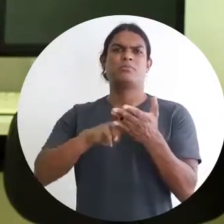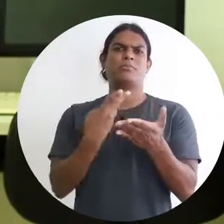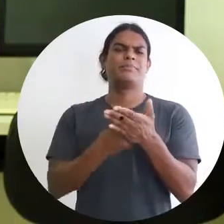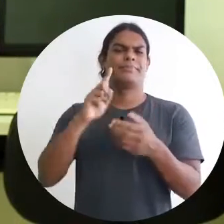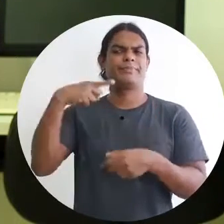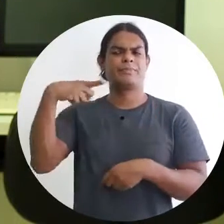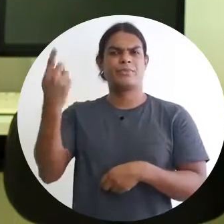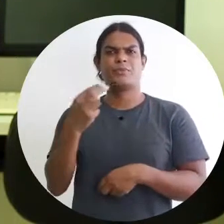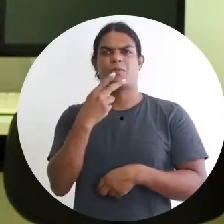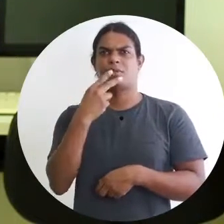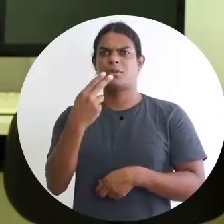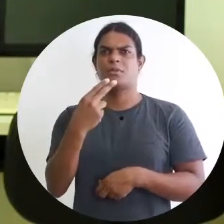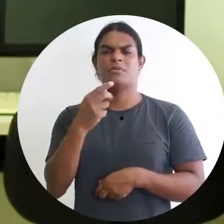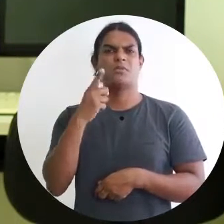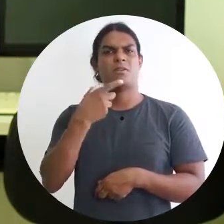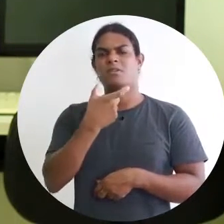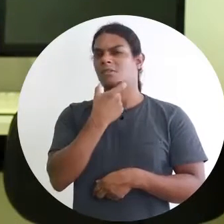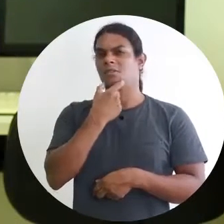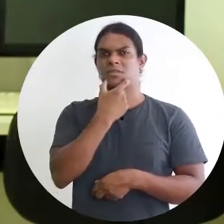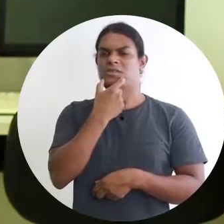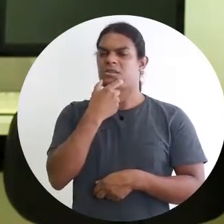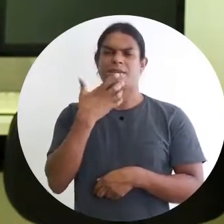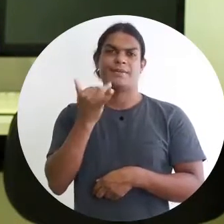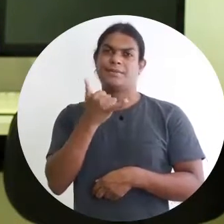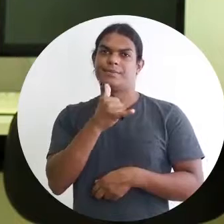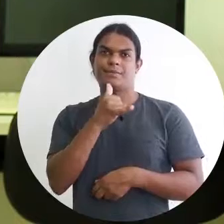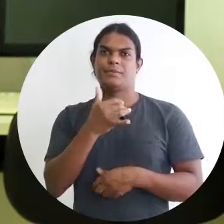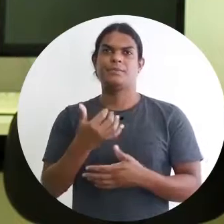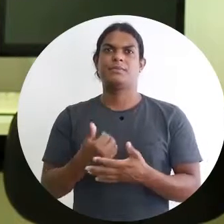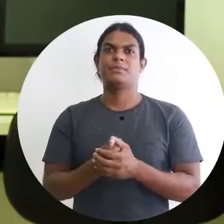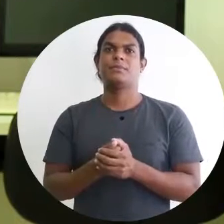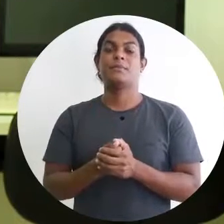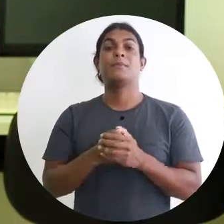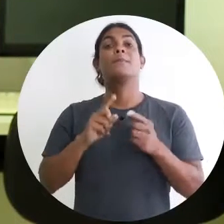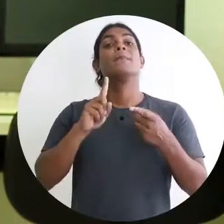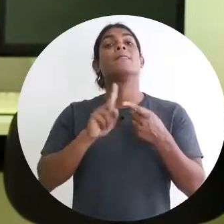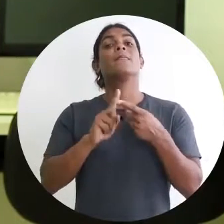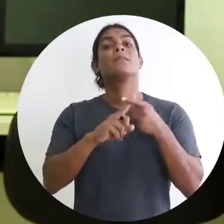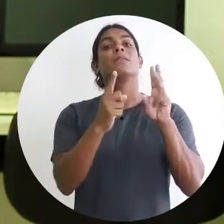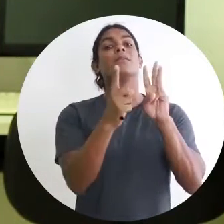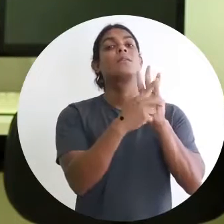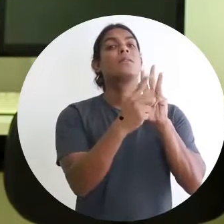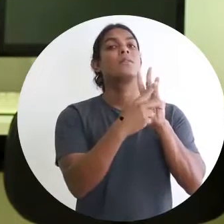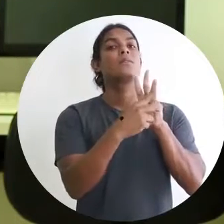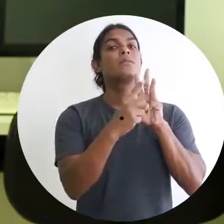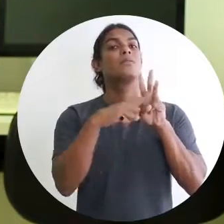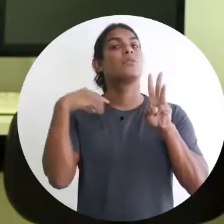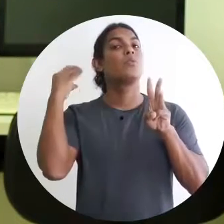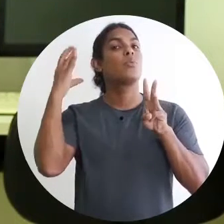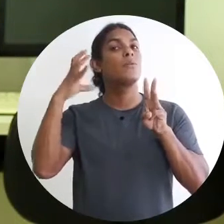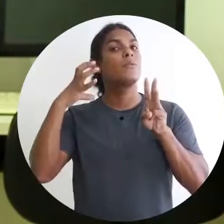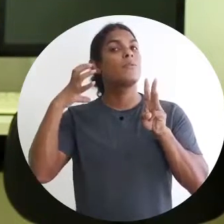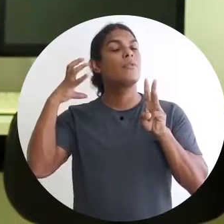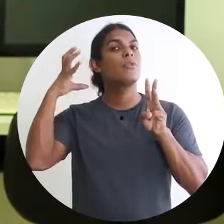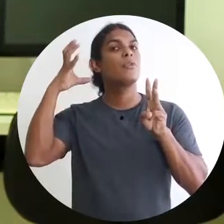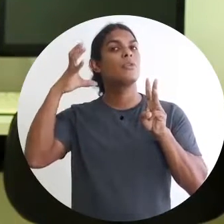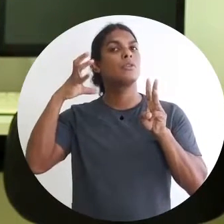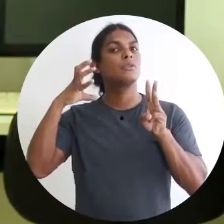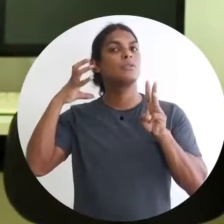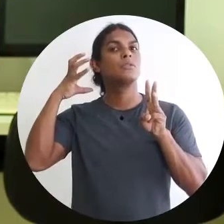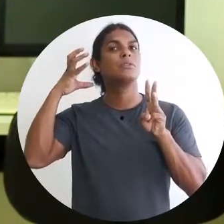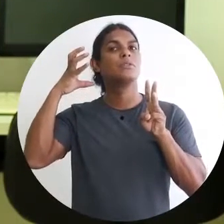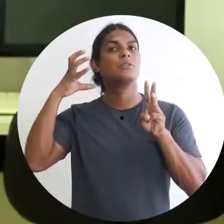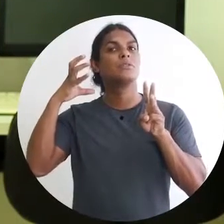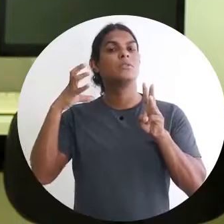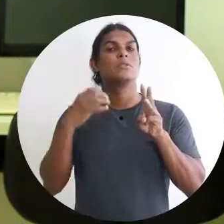outra parte da acessibilidade chamada de audiodescrição, que é uma voz que fica com um som mais baixo e